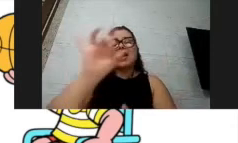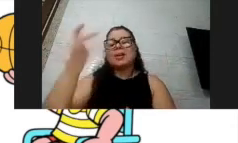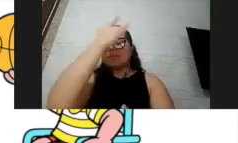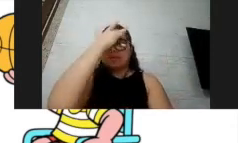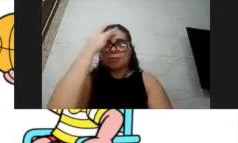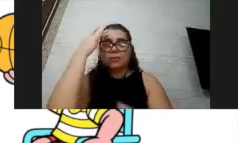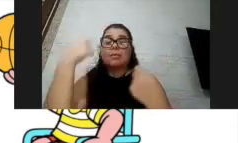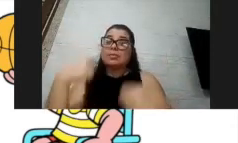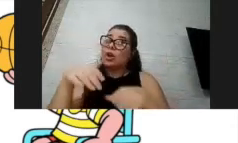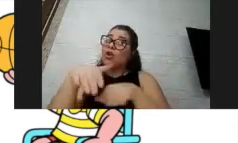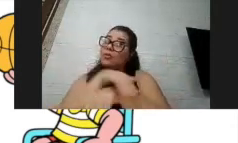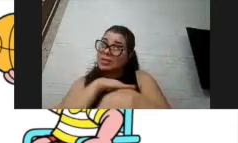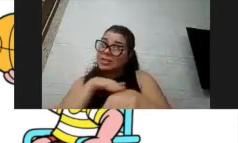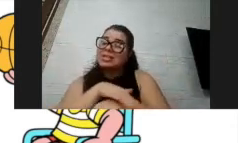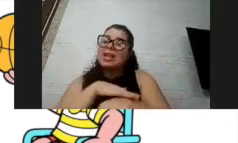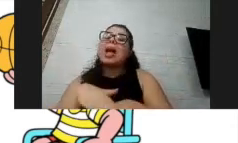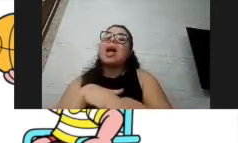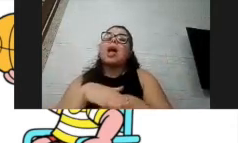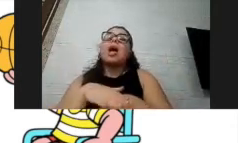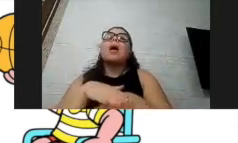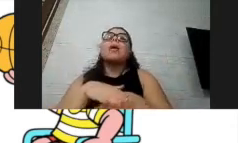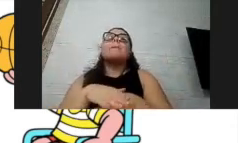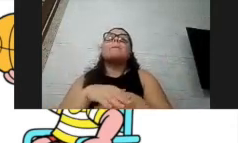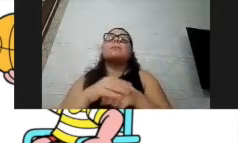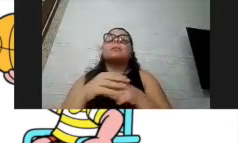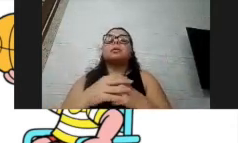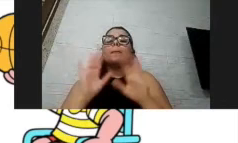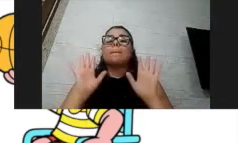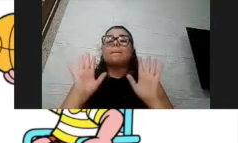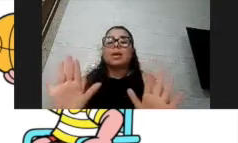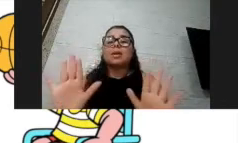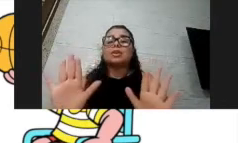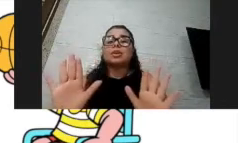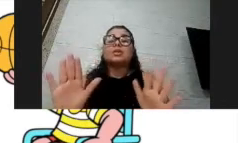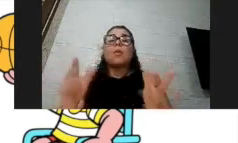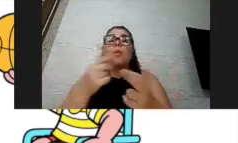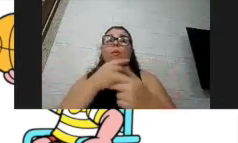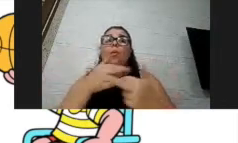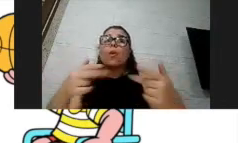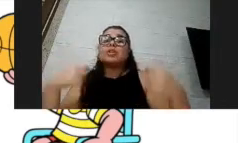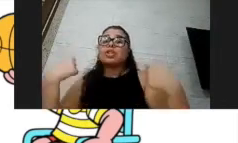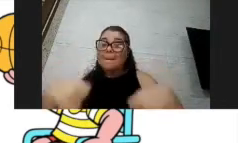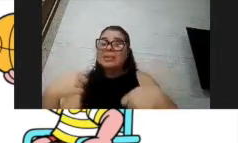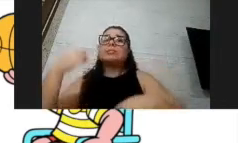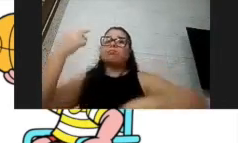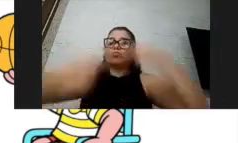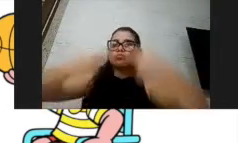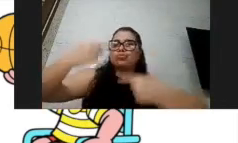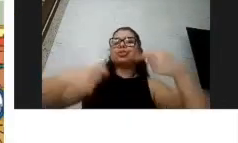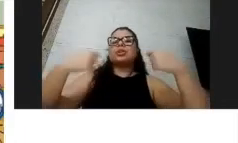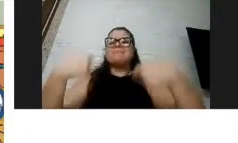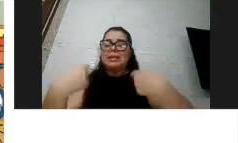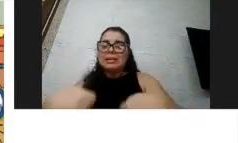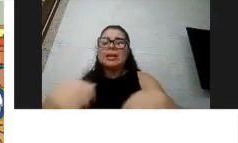gestor, talvez tenha alguma política para isso, mas são questões ainda em aberto que a gente não tem muita resposta.